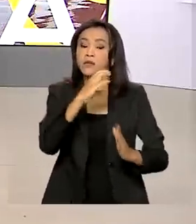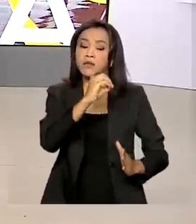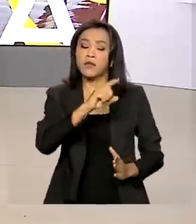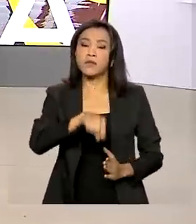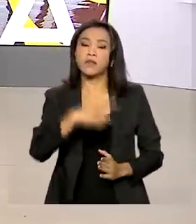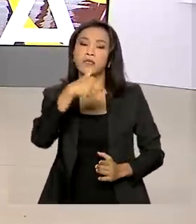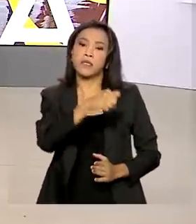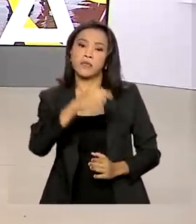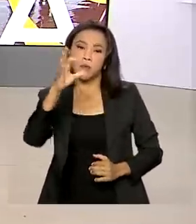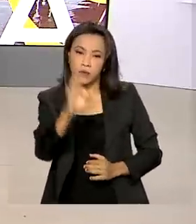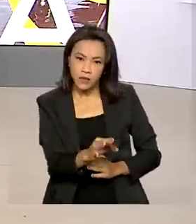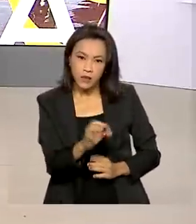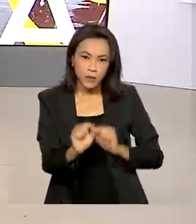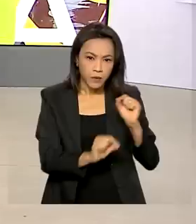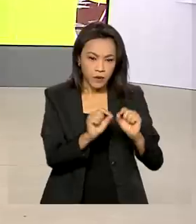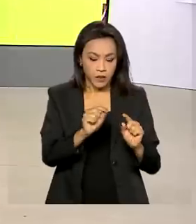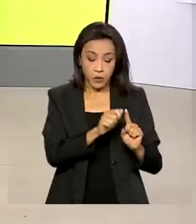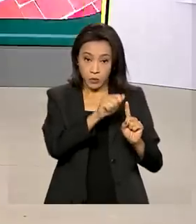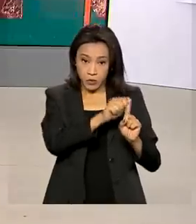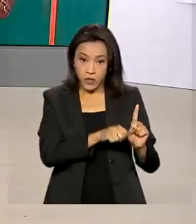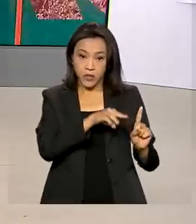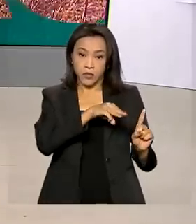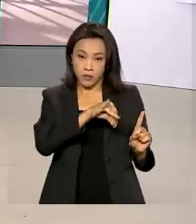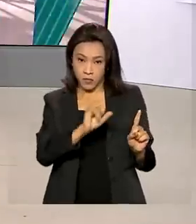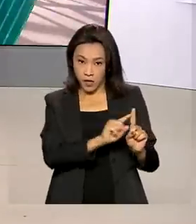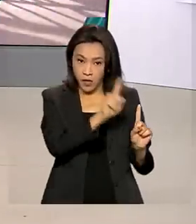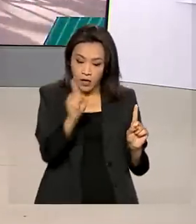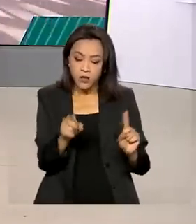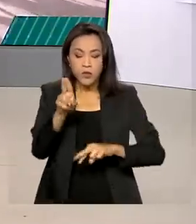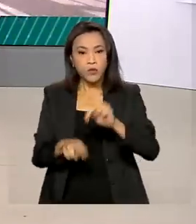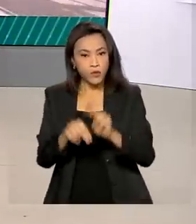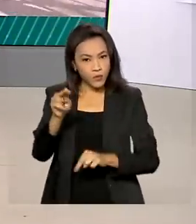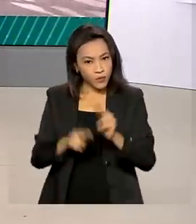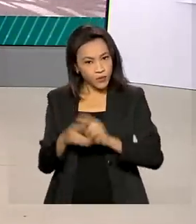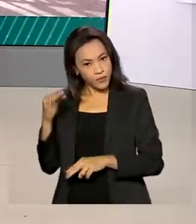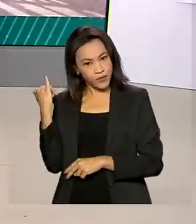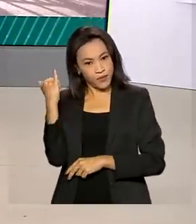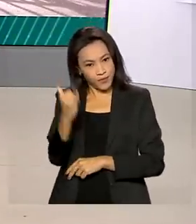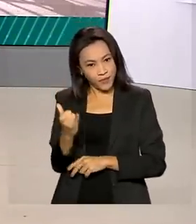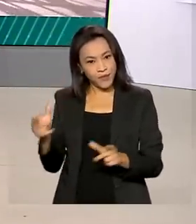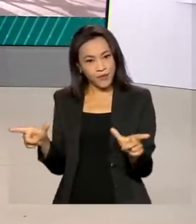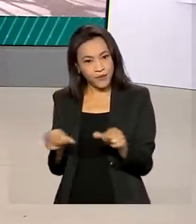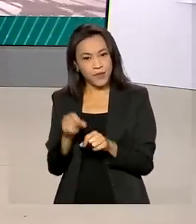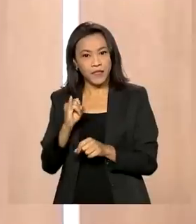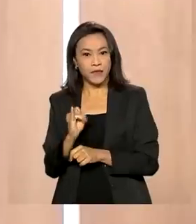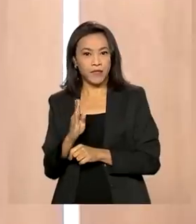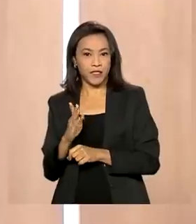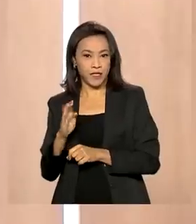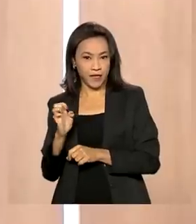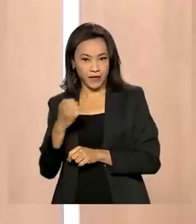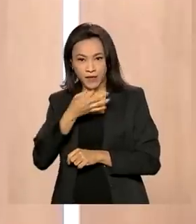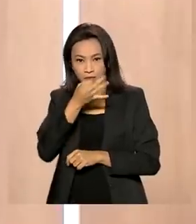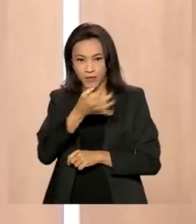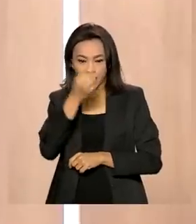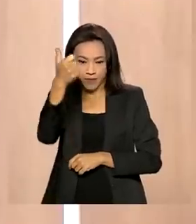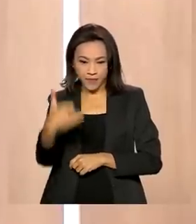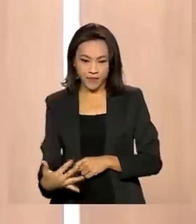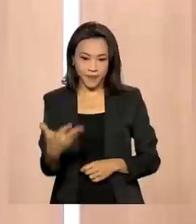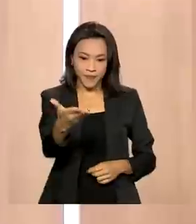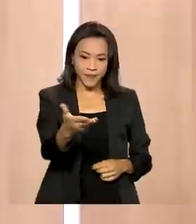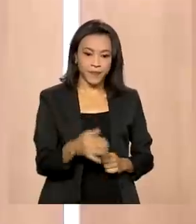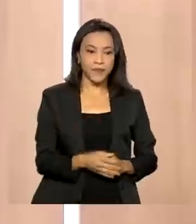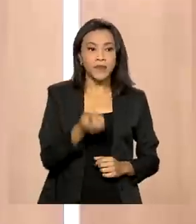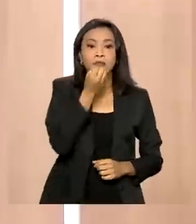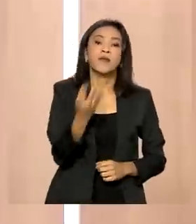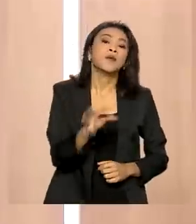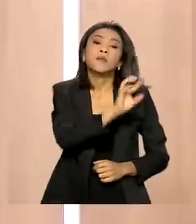% na passagem de maio para junho, segundo o IBGE. Quem comenta é Ricardo Caldas. Bom dia, bom dia